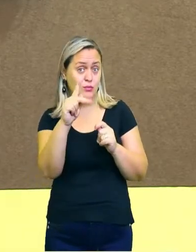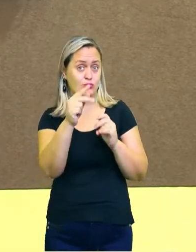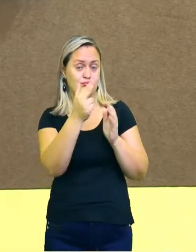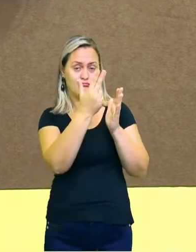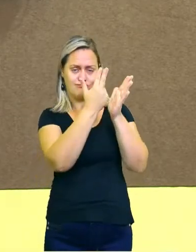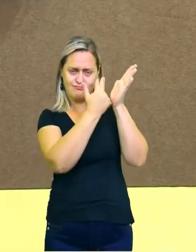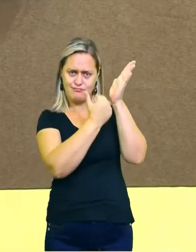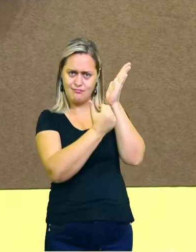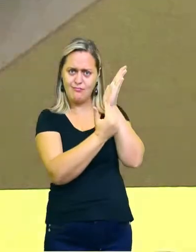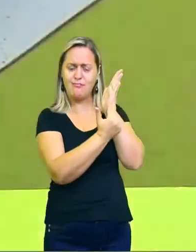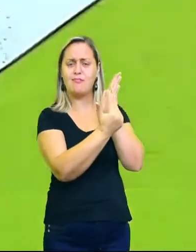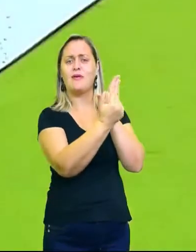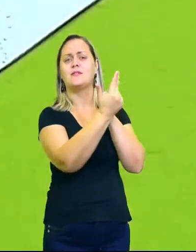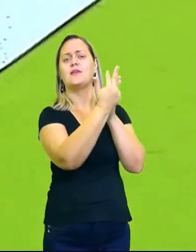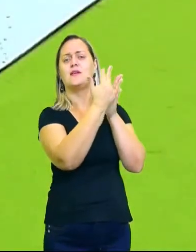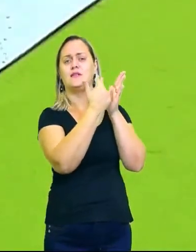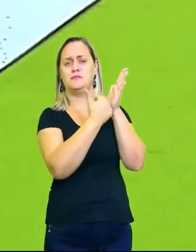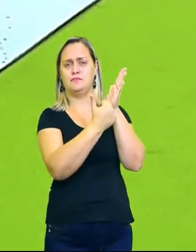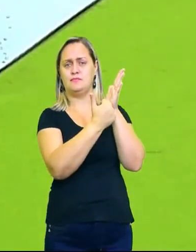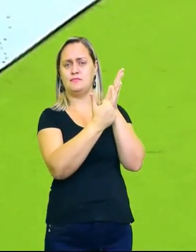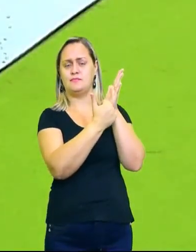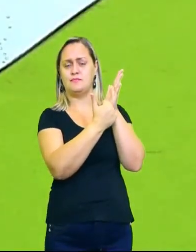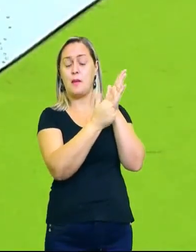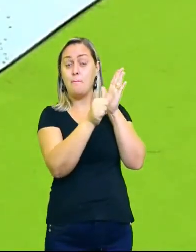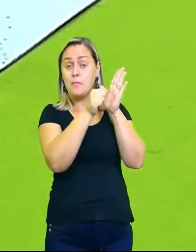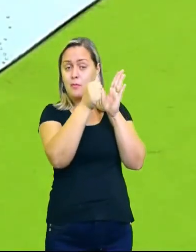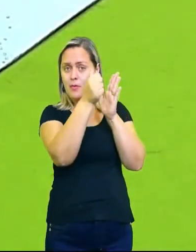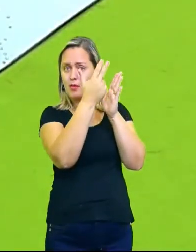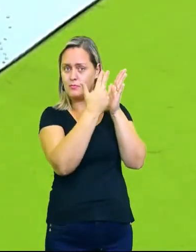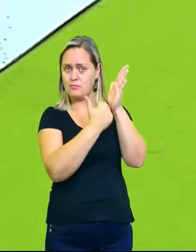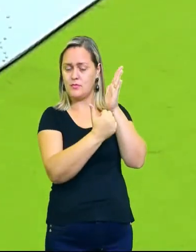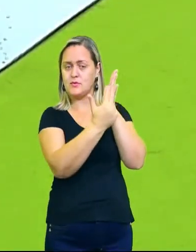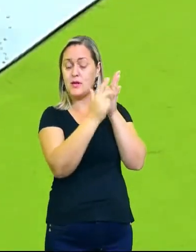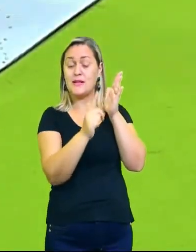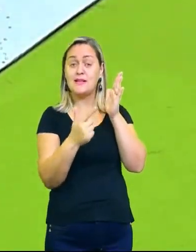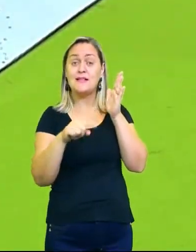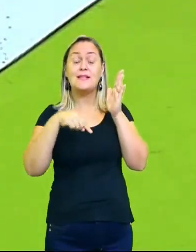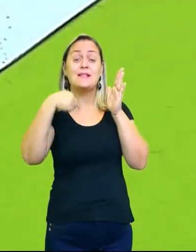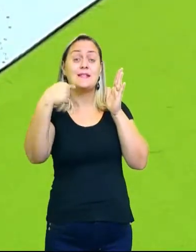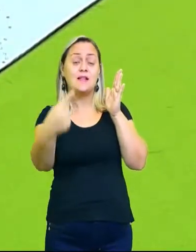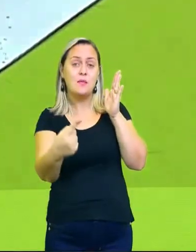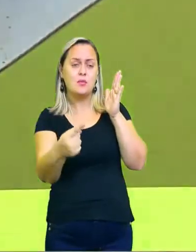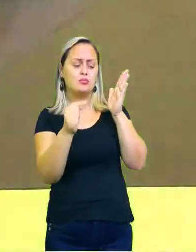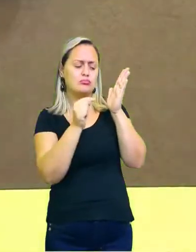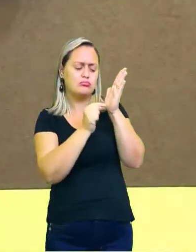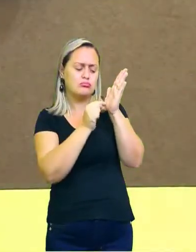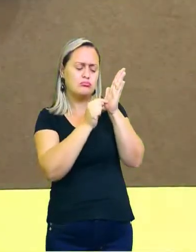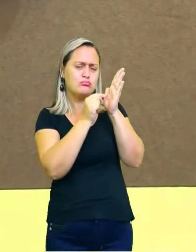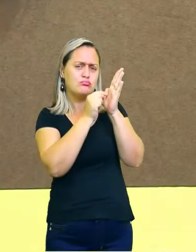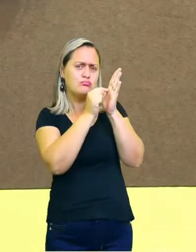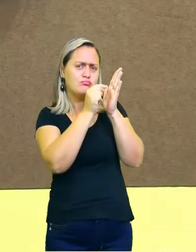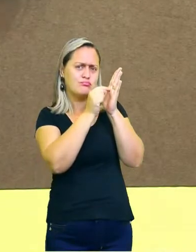depois você vai pontilhar. você vai fazendo o seu pontilhado. Por exemplo,